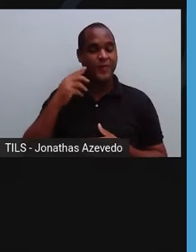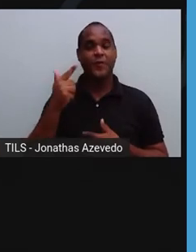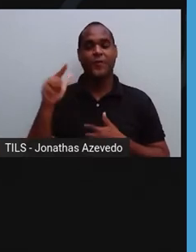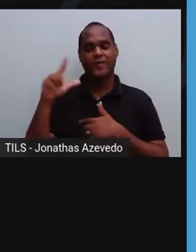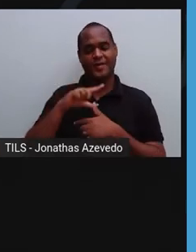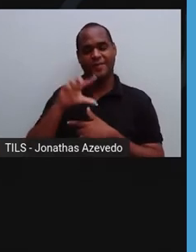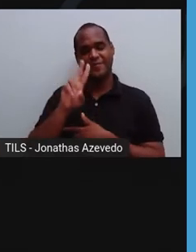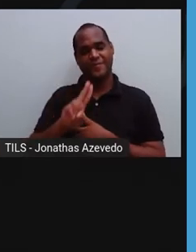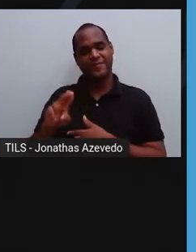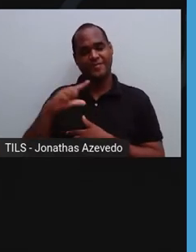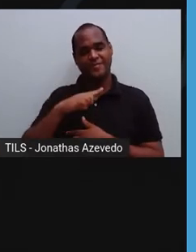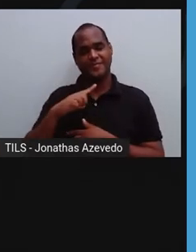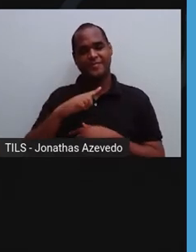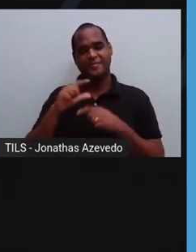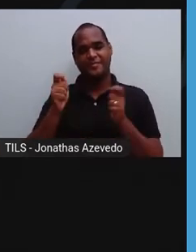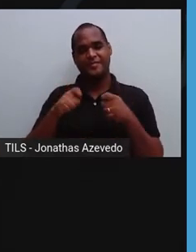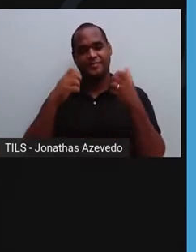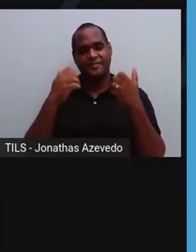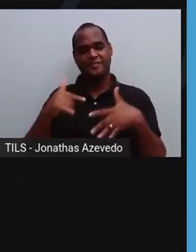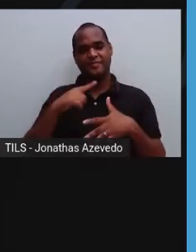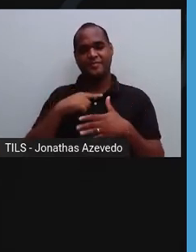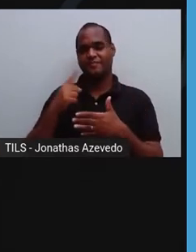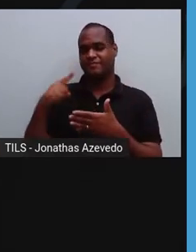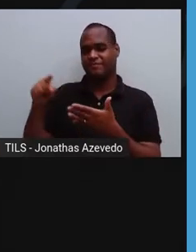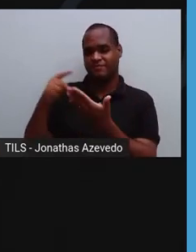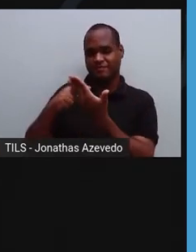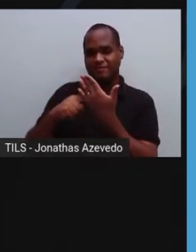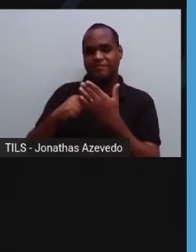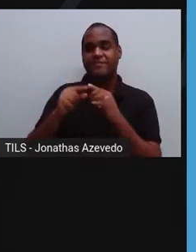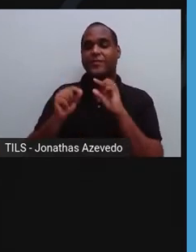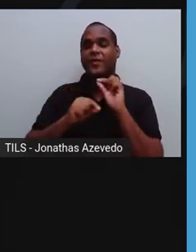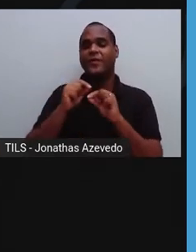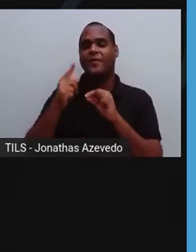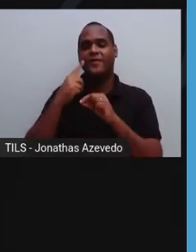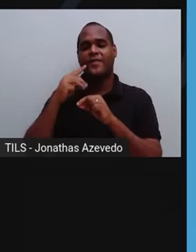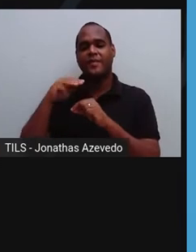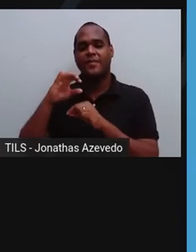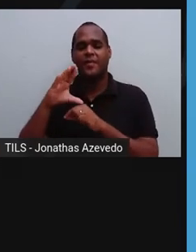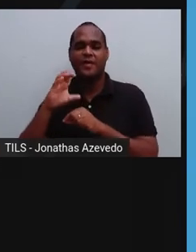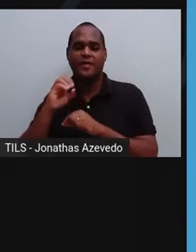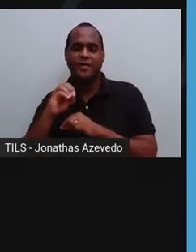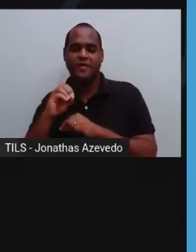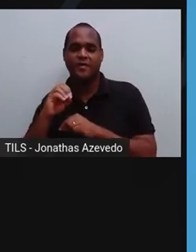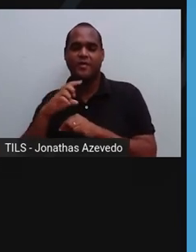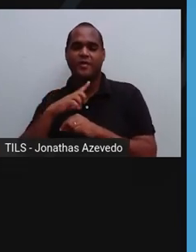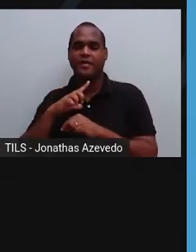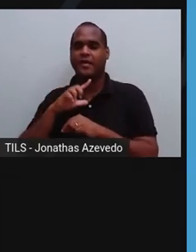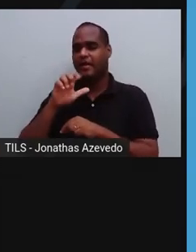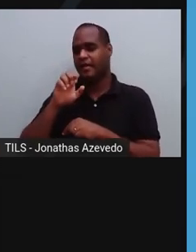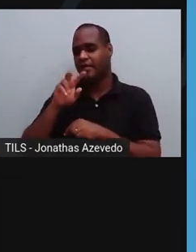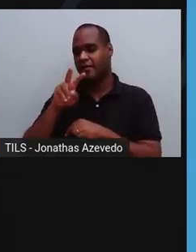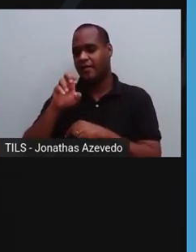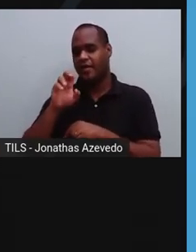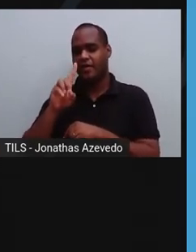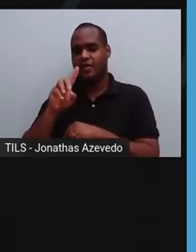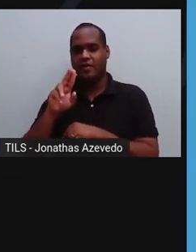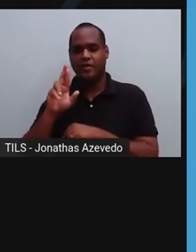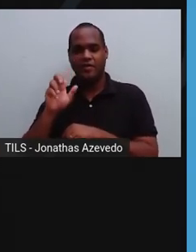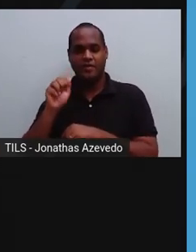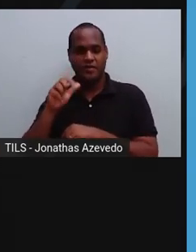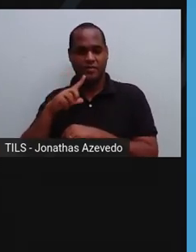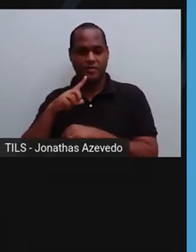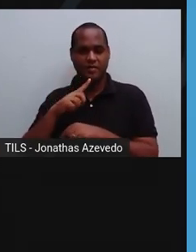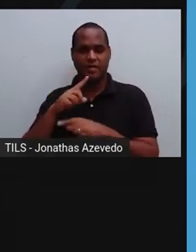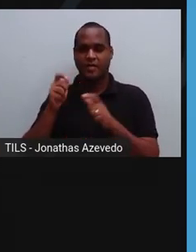utilizados micro-organismos do bem. Pois é, existem micro-organismos chamados leveduras. E essas leveduras vão